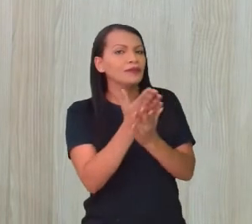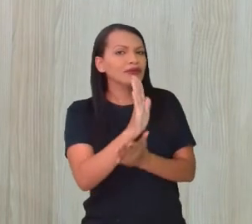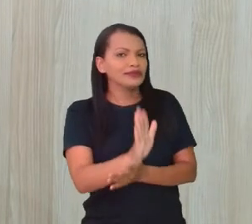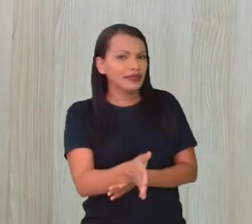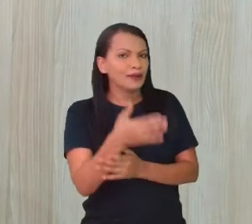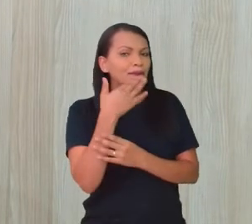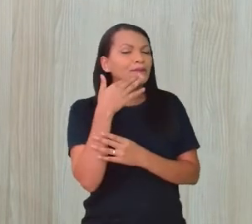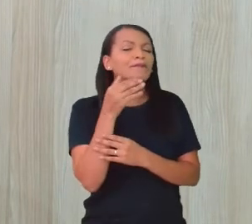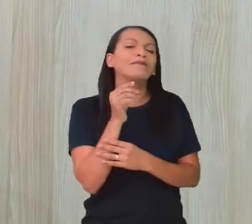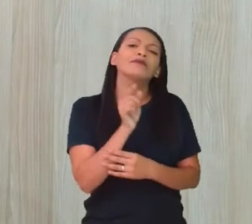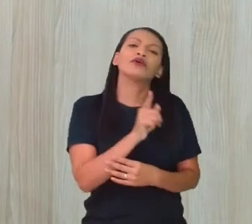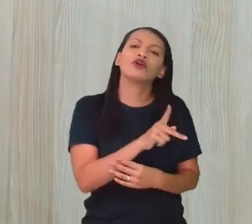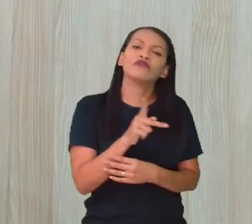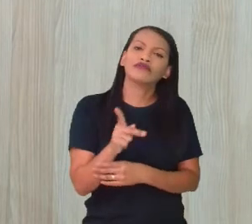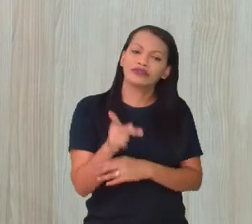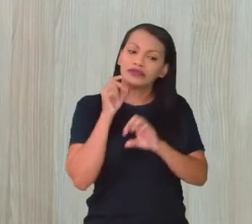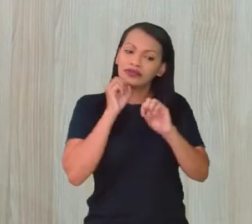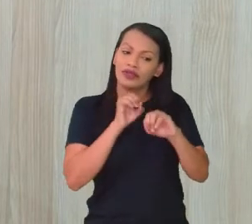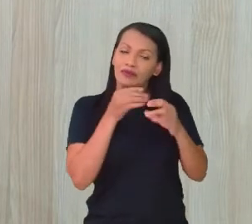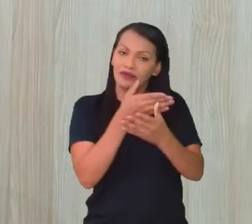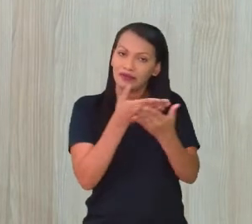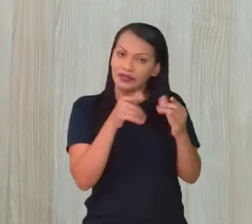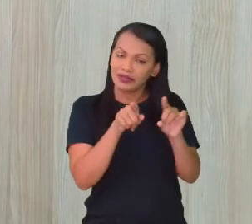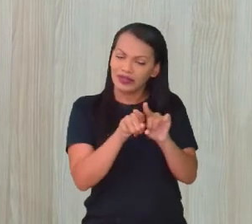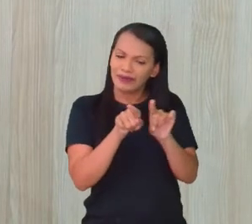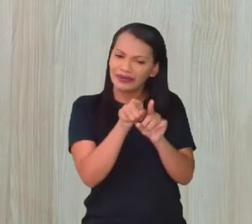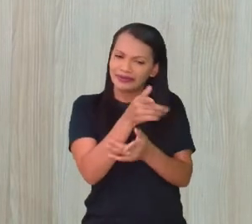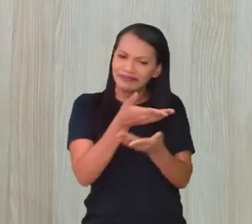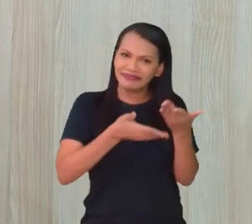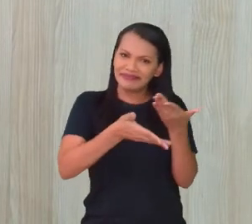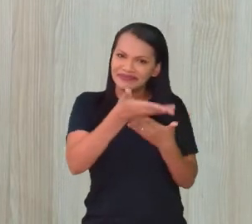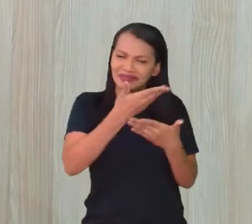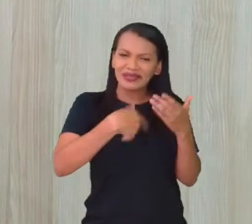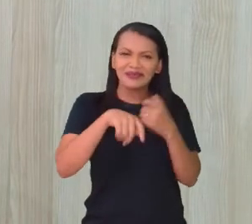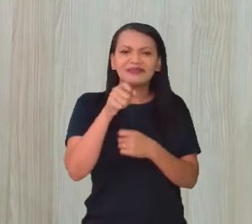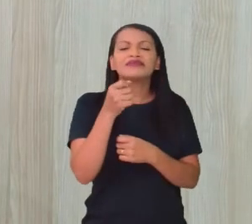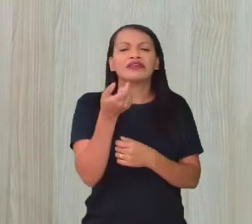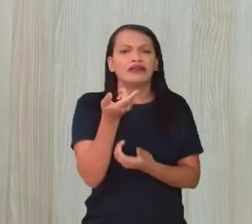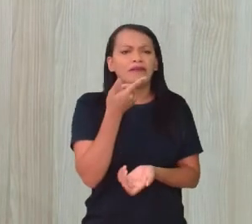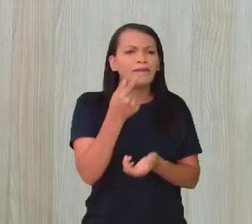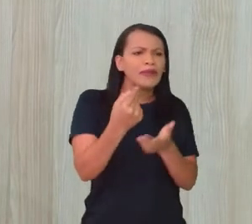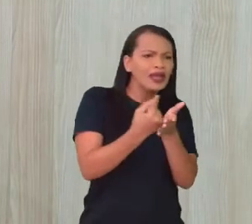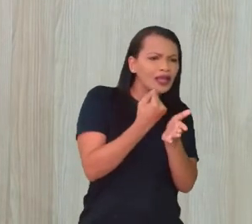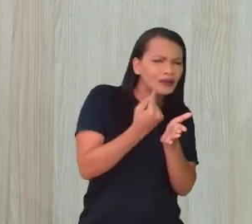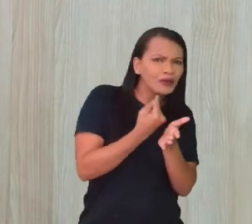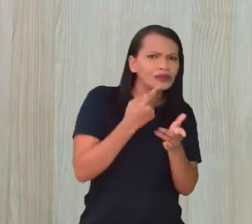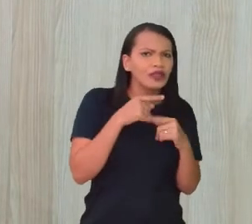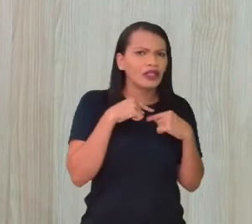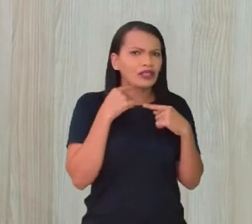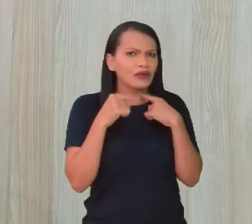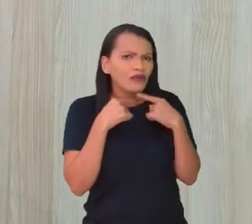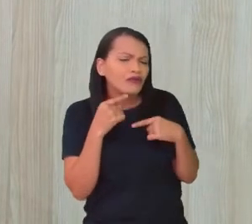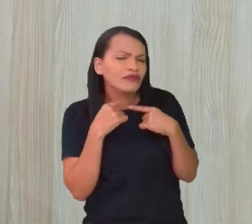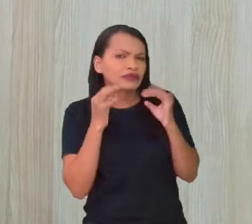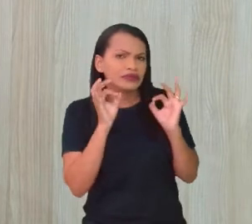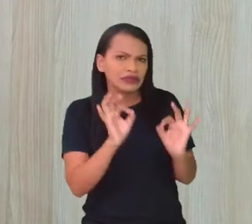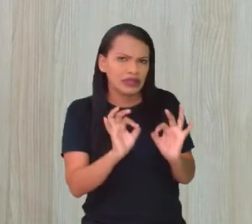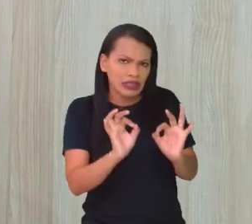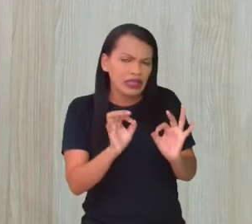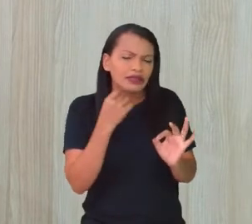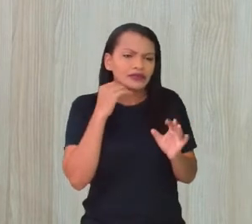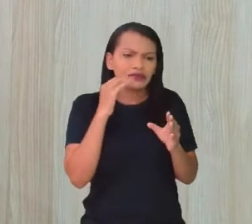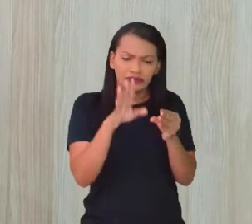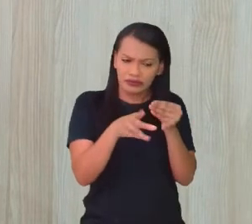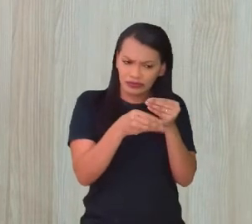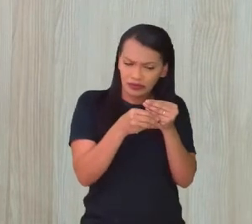professor Gilson vai dizer pra vocês. e troca essas ideias aqui com a gente. Deixa aí dúvidas, deixa